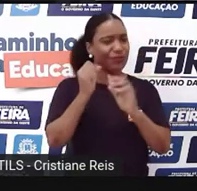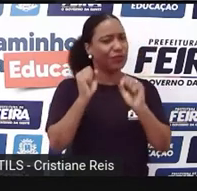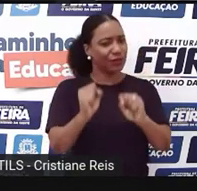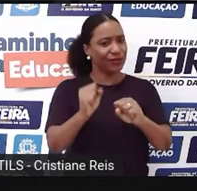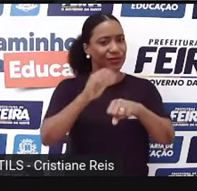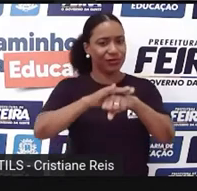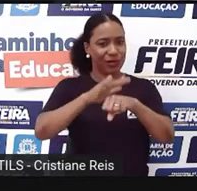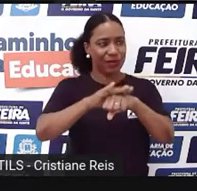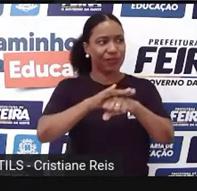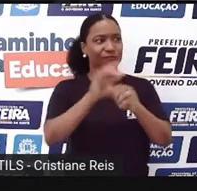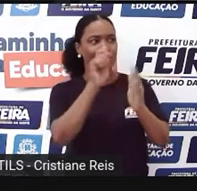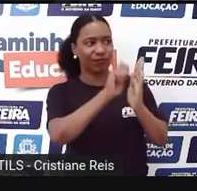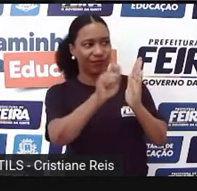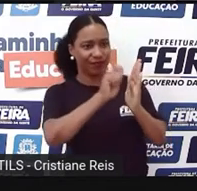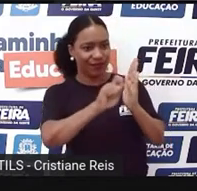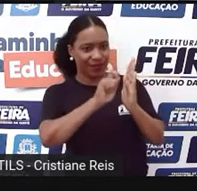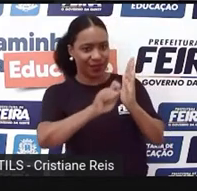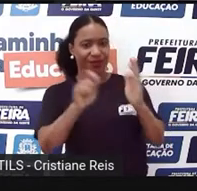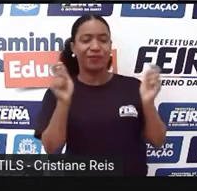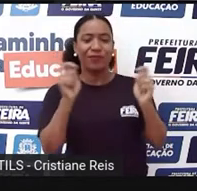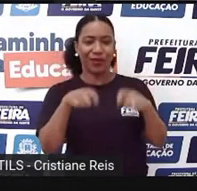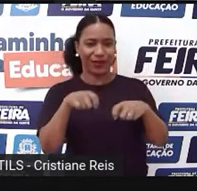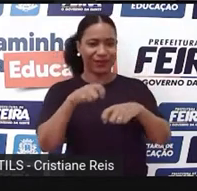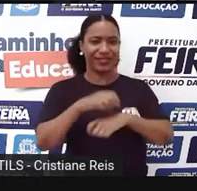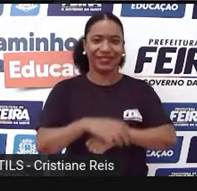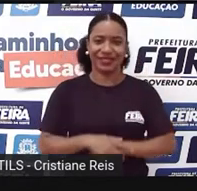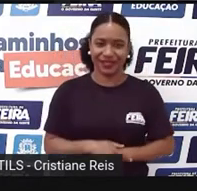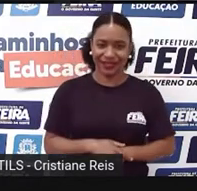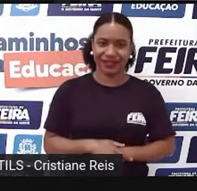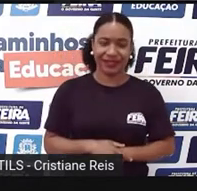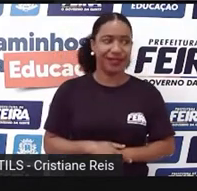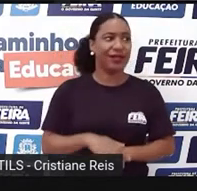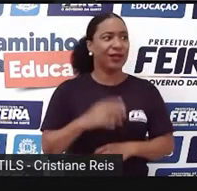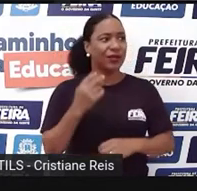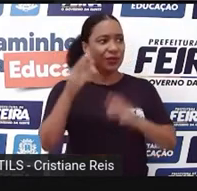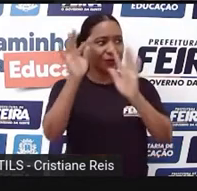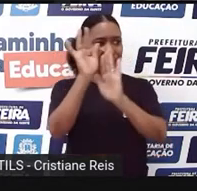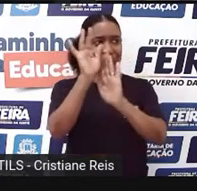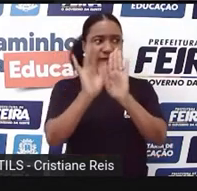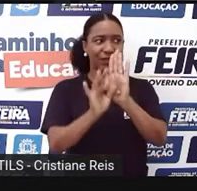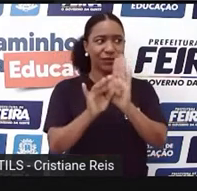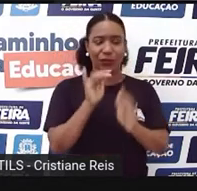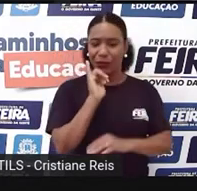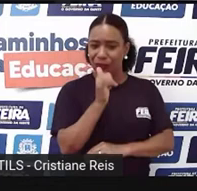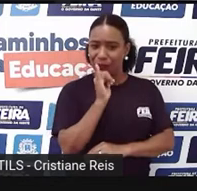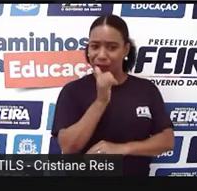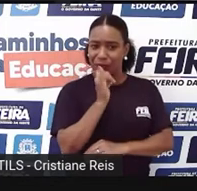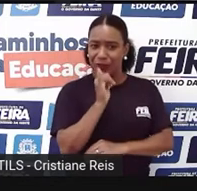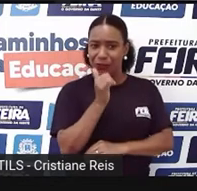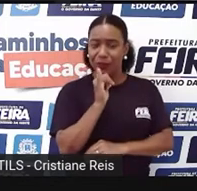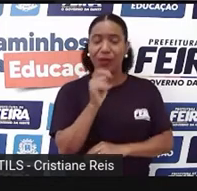que é Storytelling? O que é narrativa? O que é um texto narrativo? Como